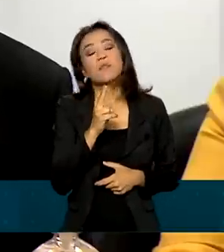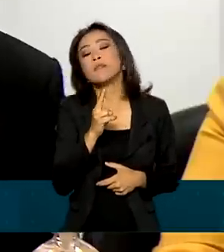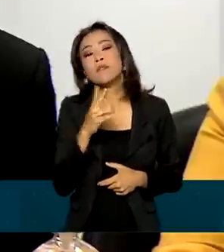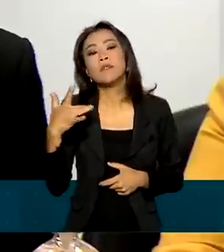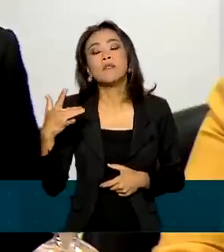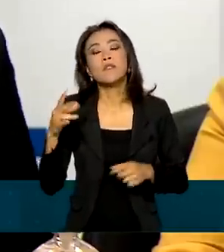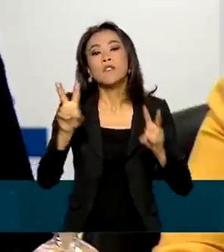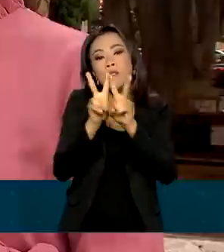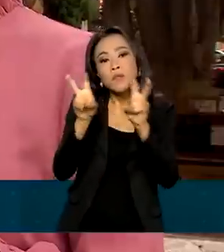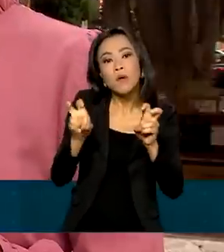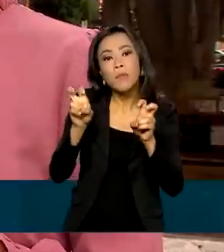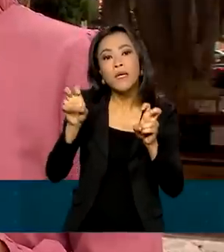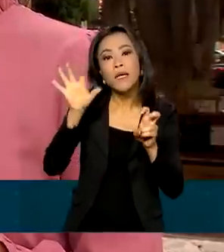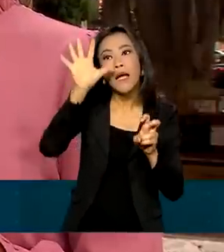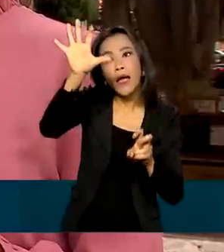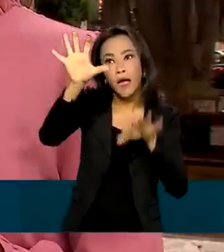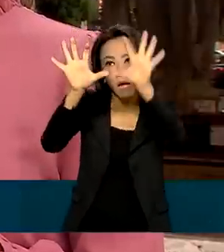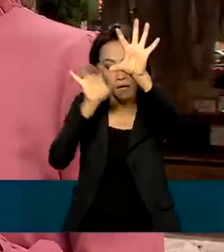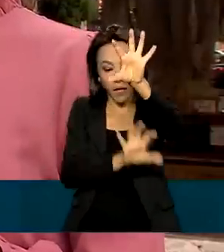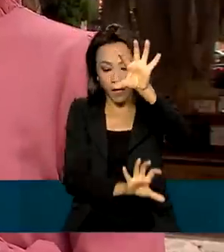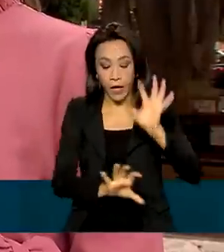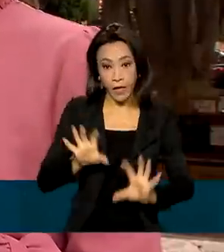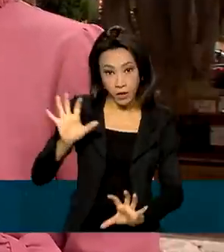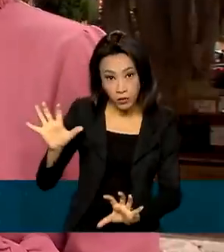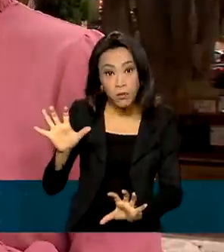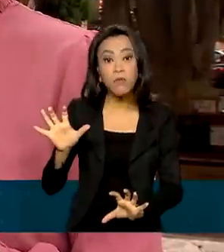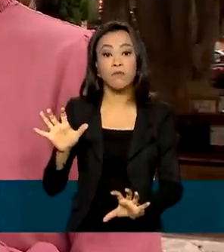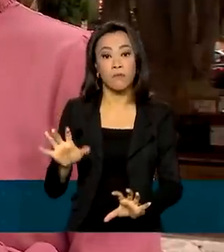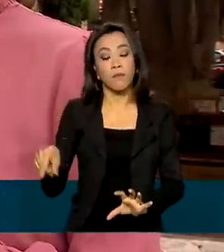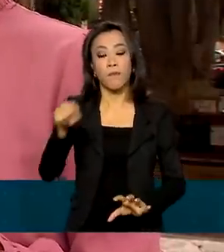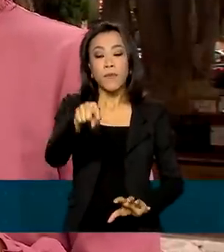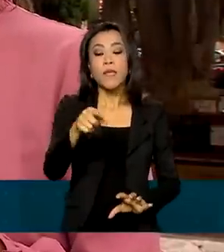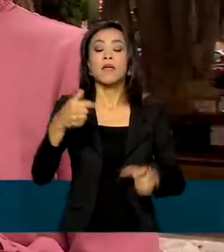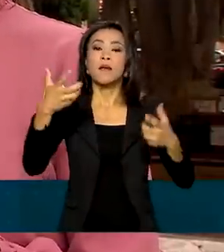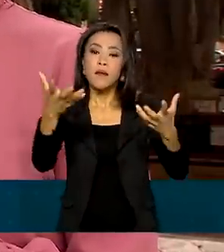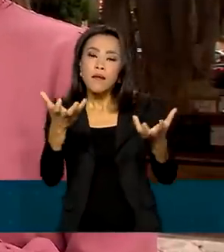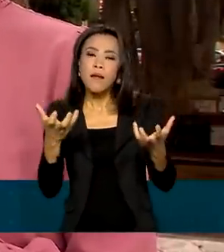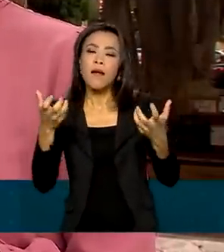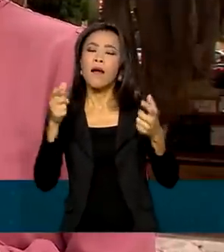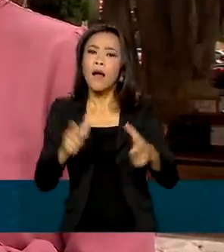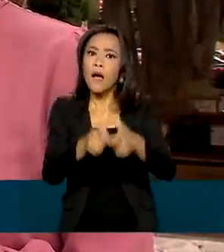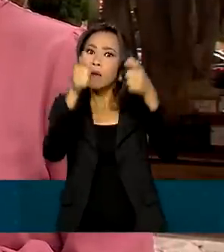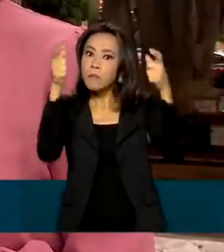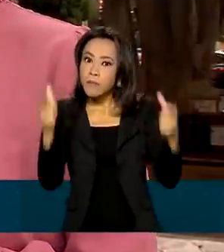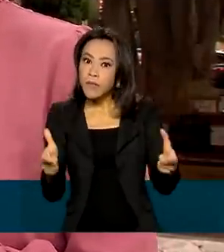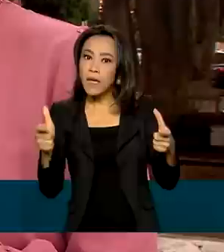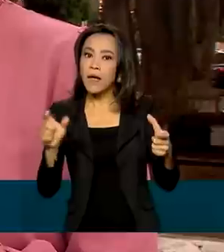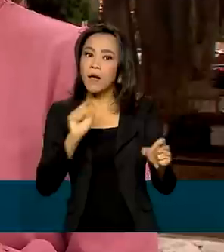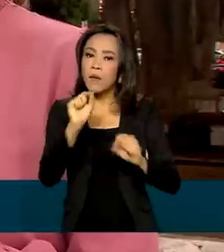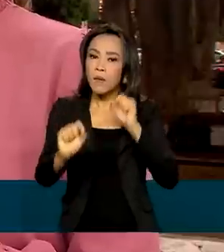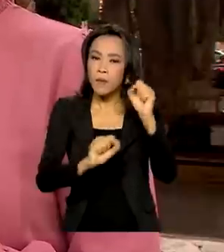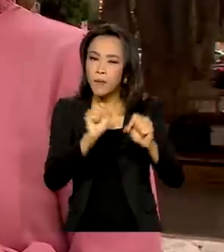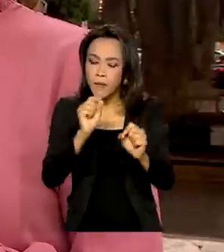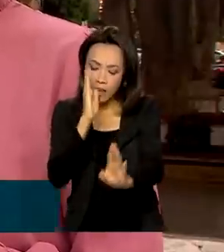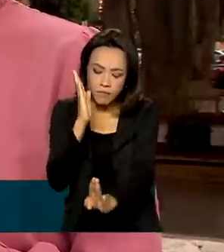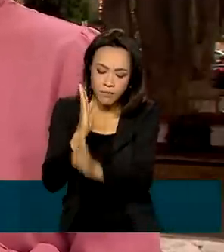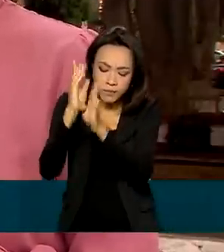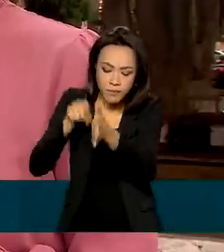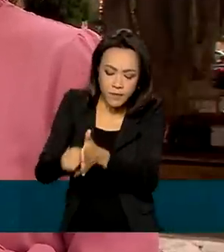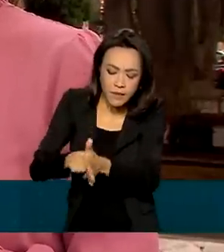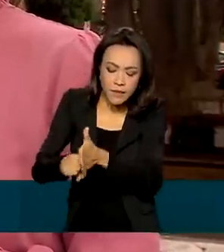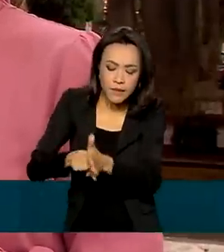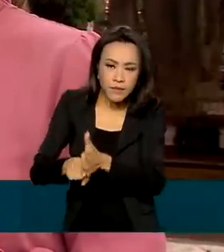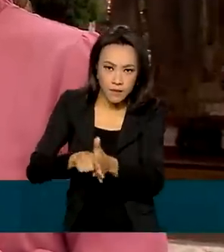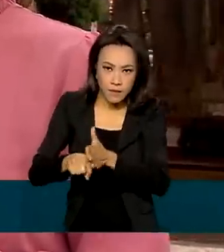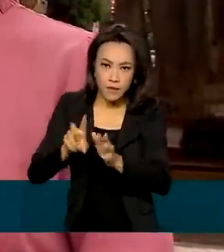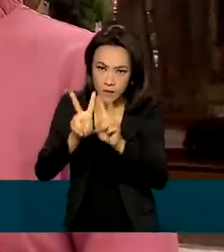regional. O governo pretende ainda ampliar a rede de diagnóstico da doença. Por enquanto, somente quatro